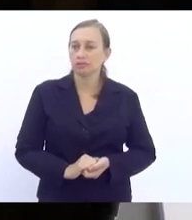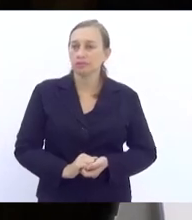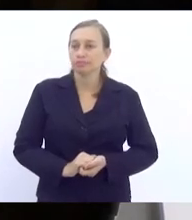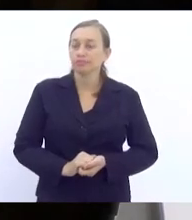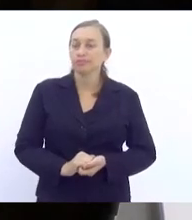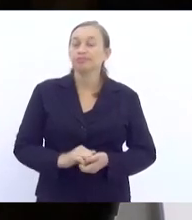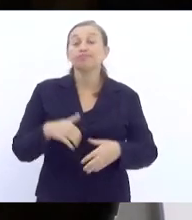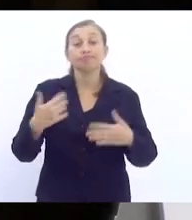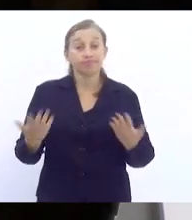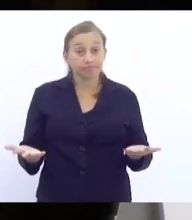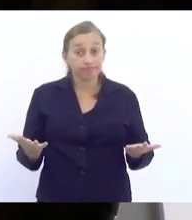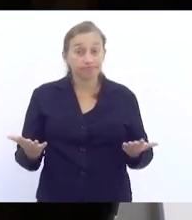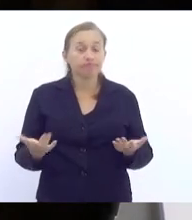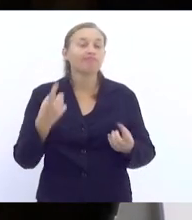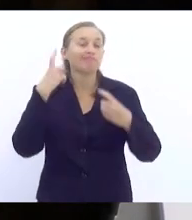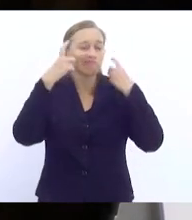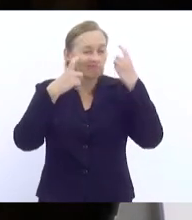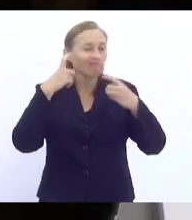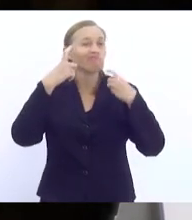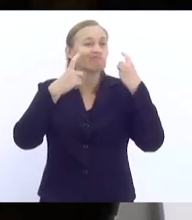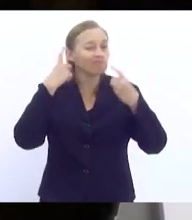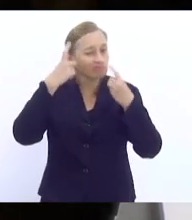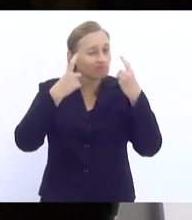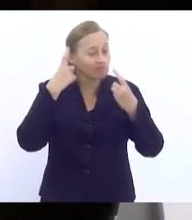Então, assim, há uma preocupação,